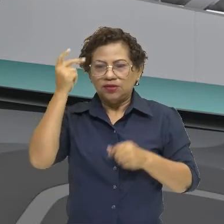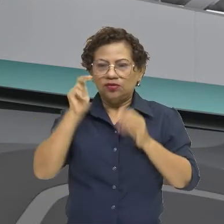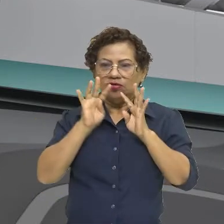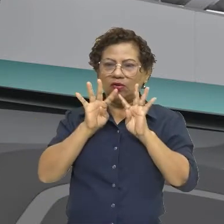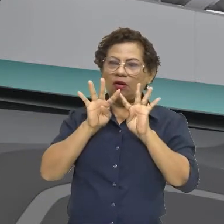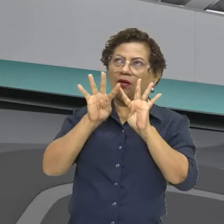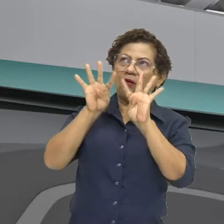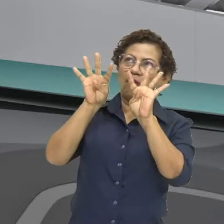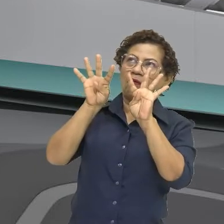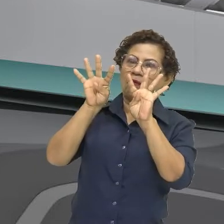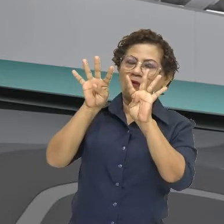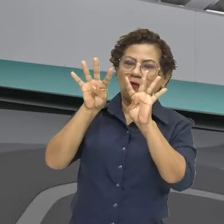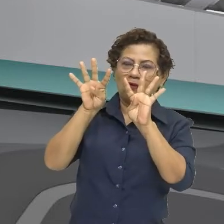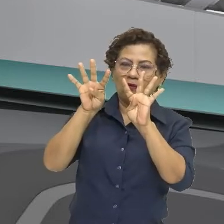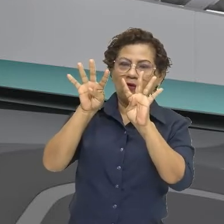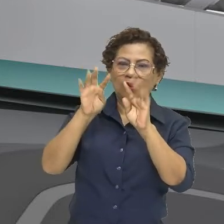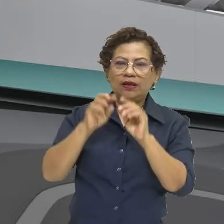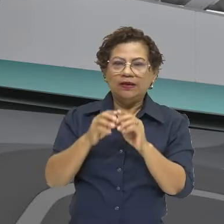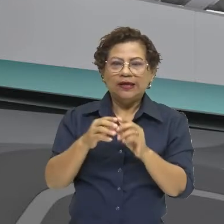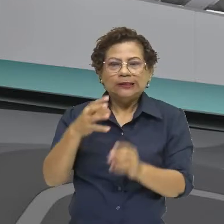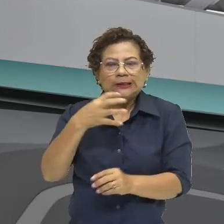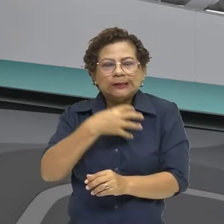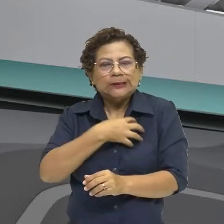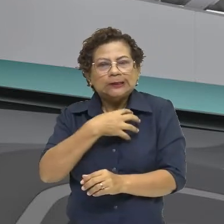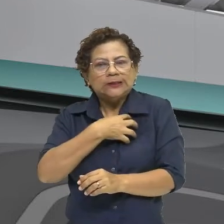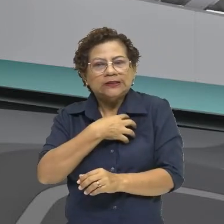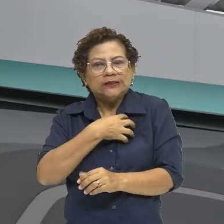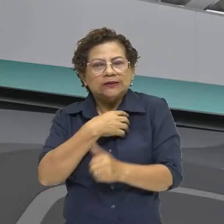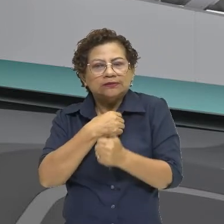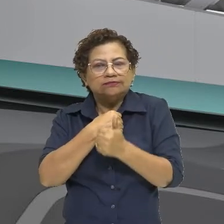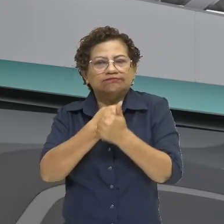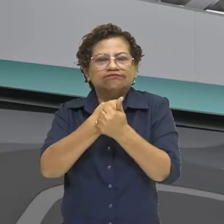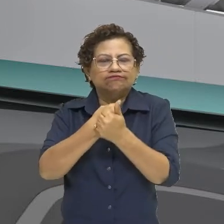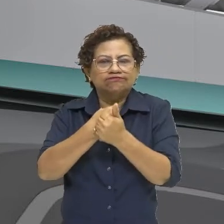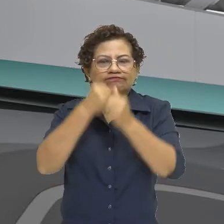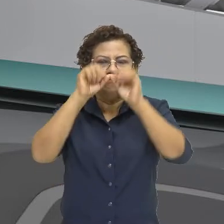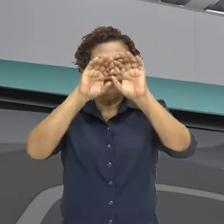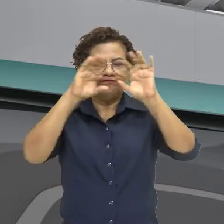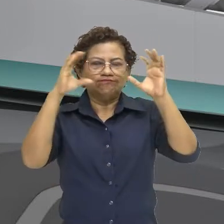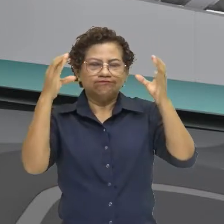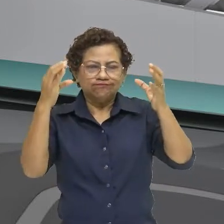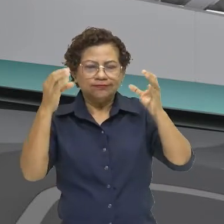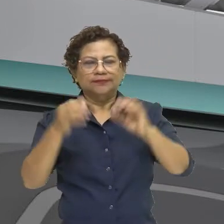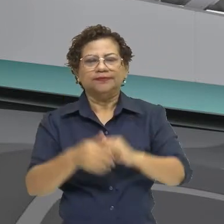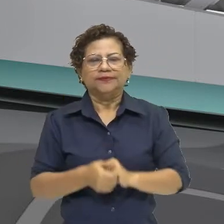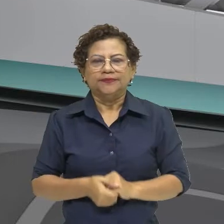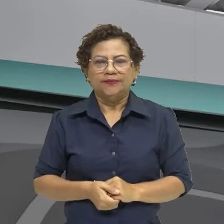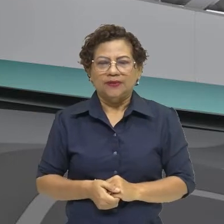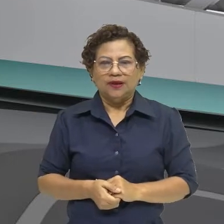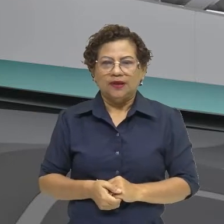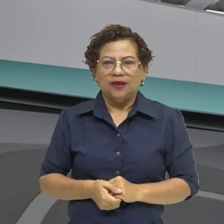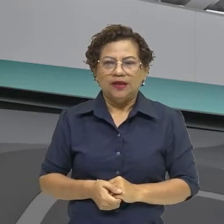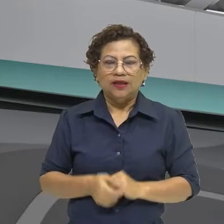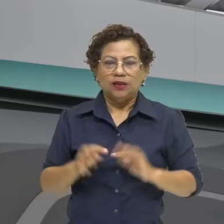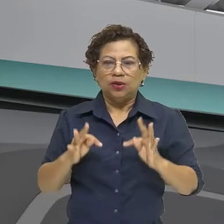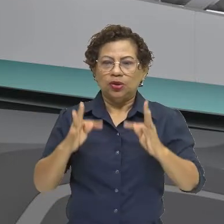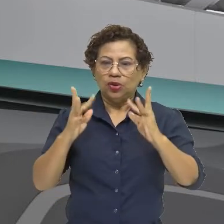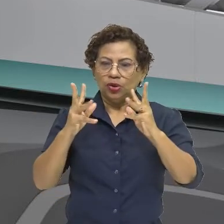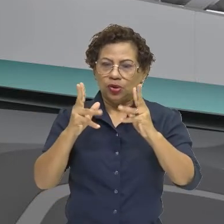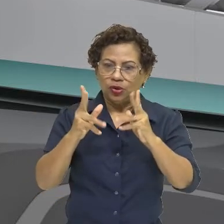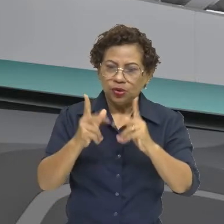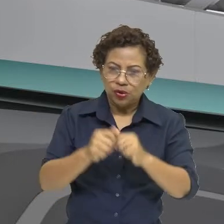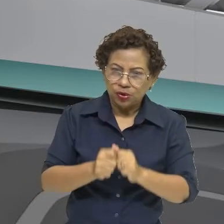de repente, já ver que está próximo do céu. A questão religiosa estava muito presente, mas em todas as obras